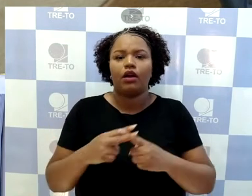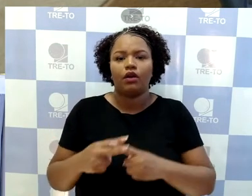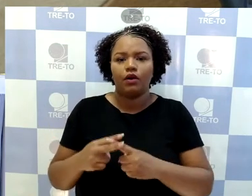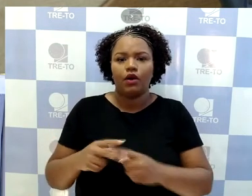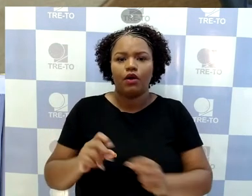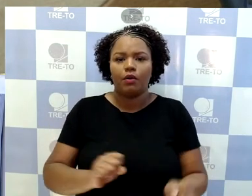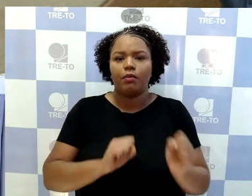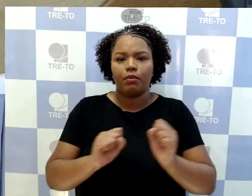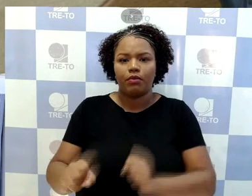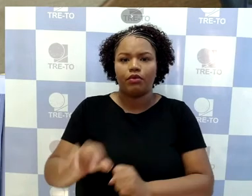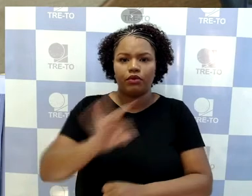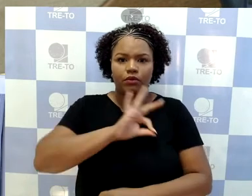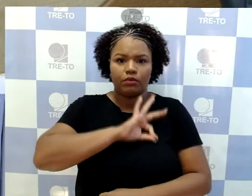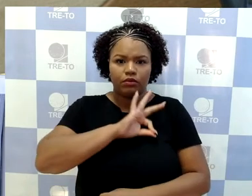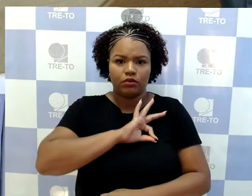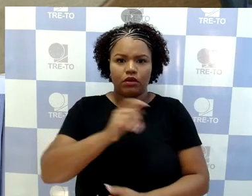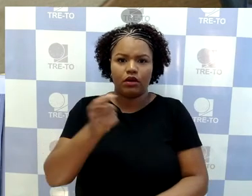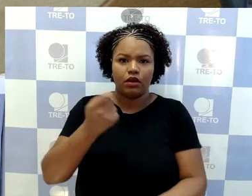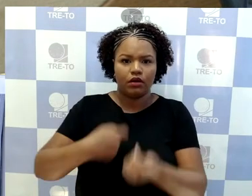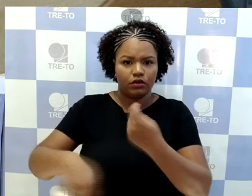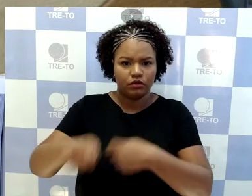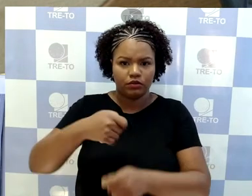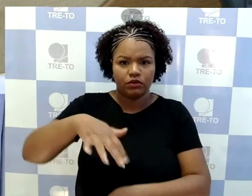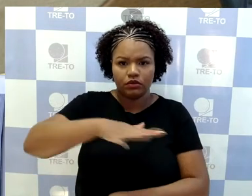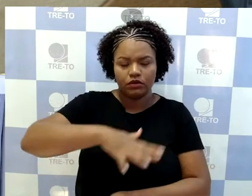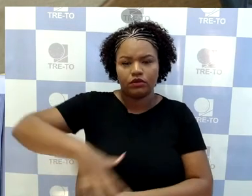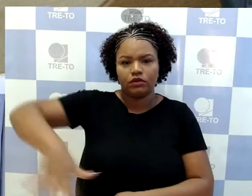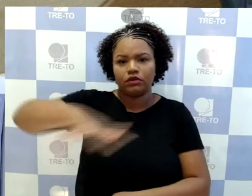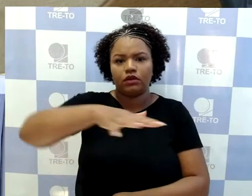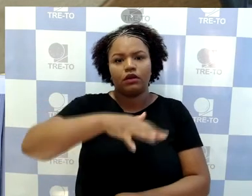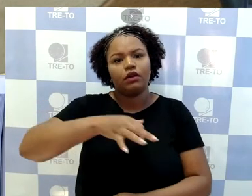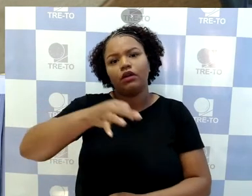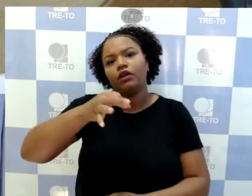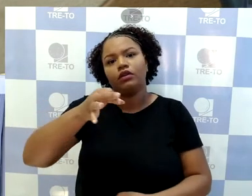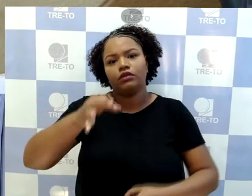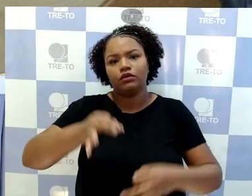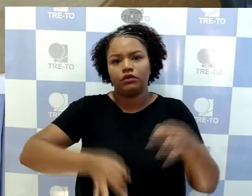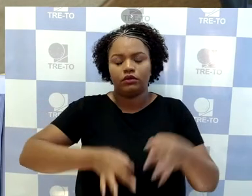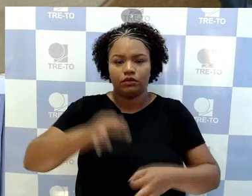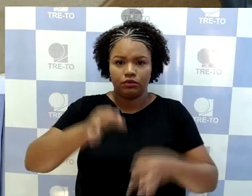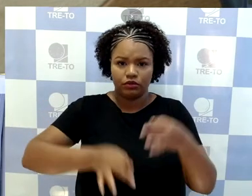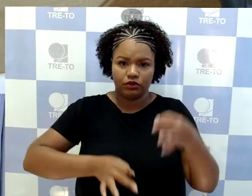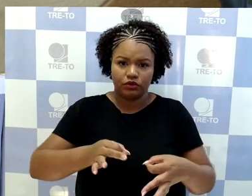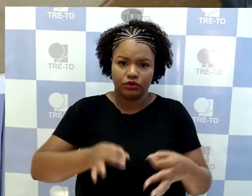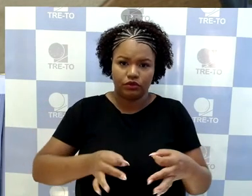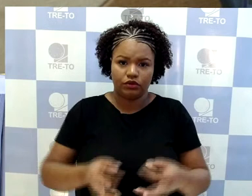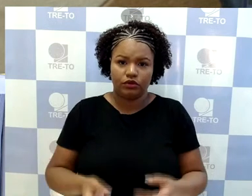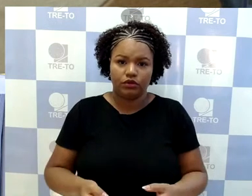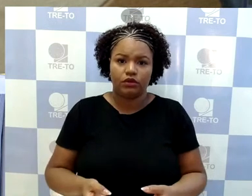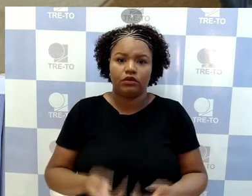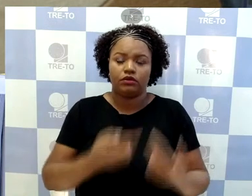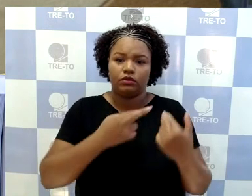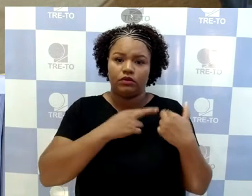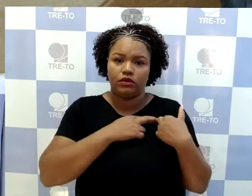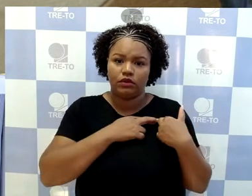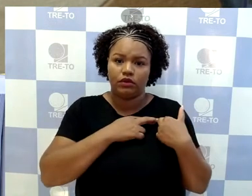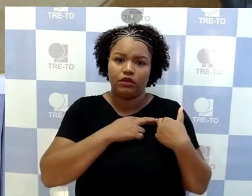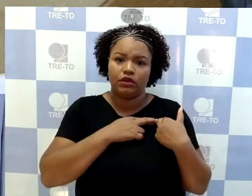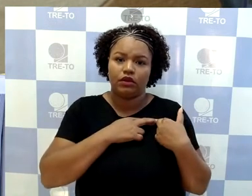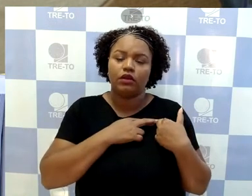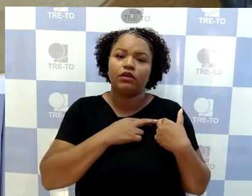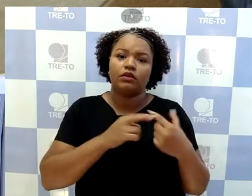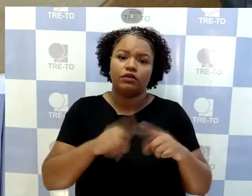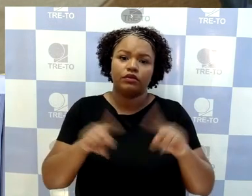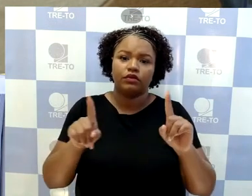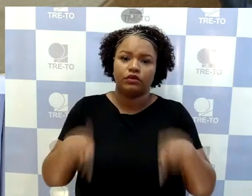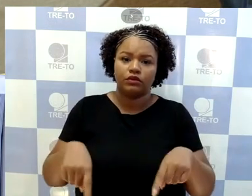administrativa no âmbito dos tribunais, disposto sob atribuições funcionais dos agentes e inspetores da